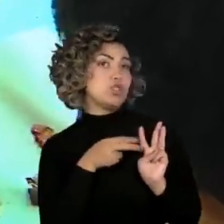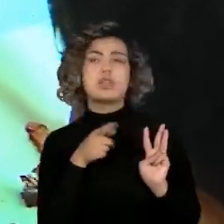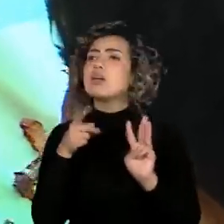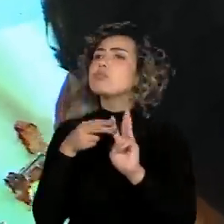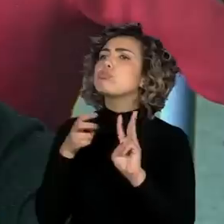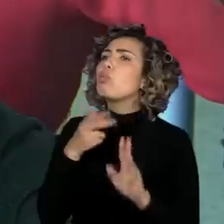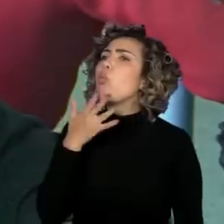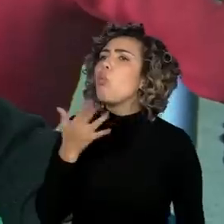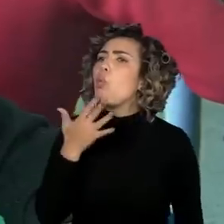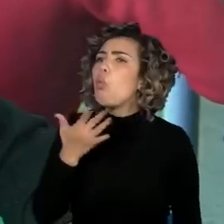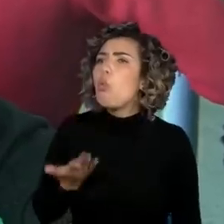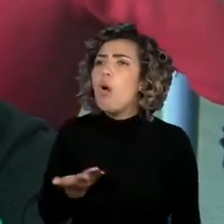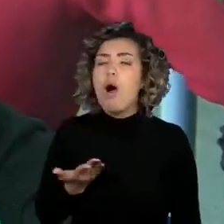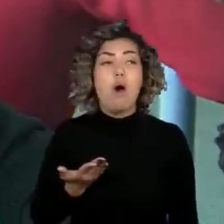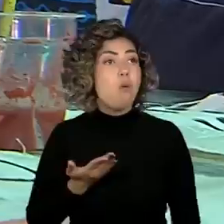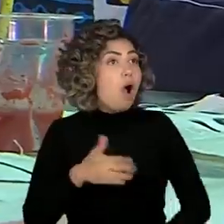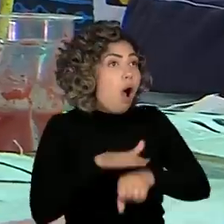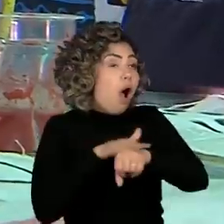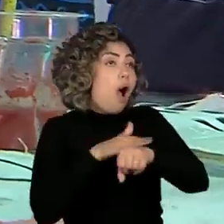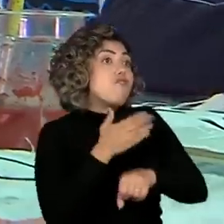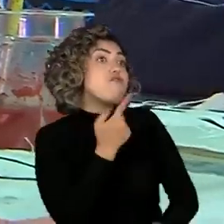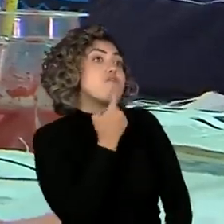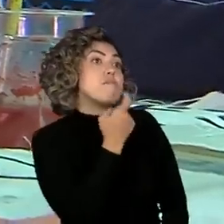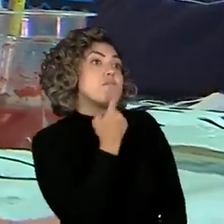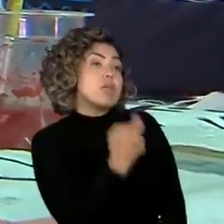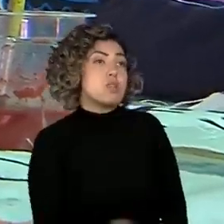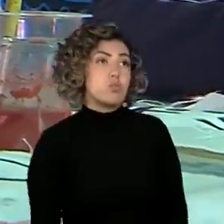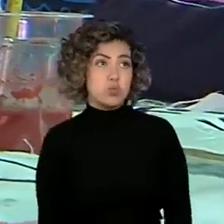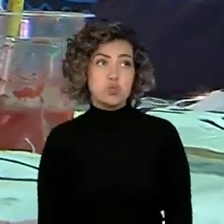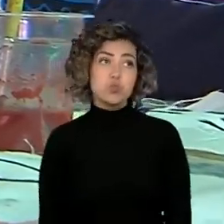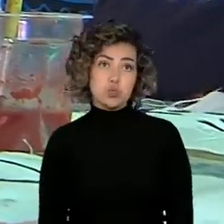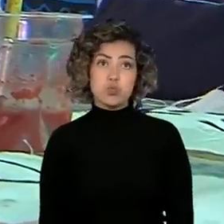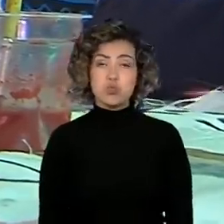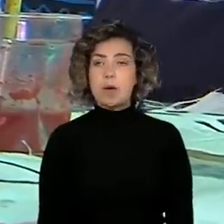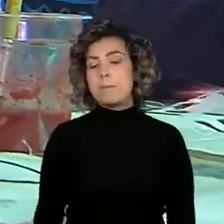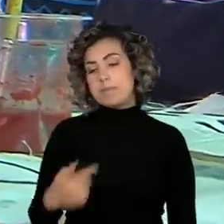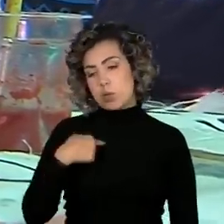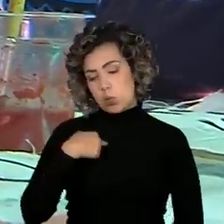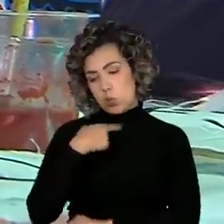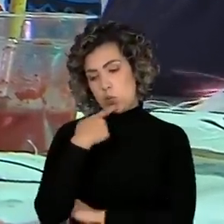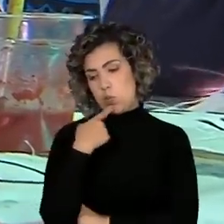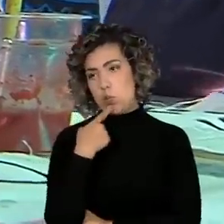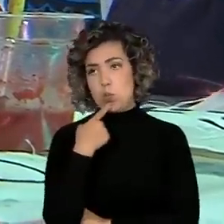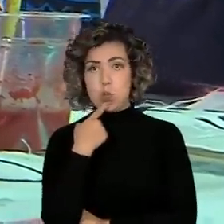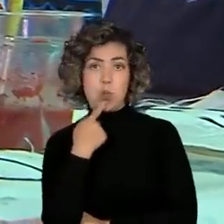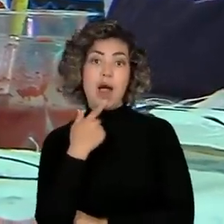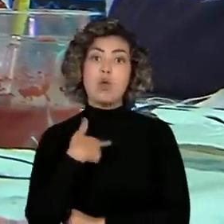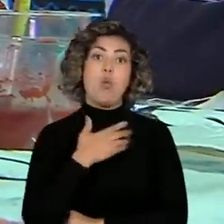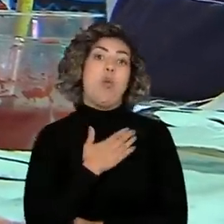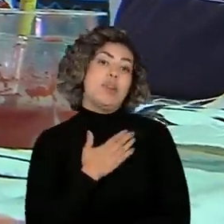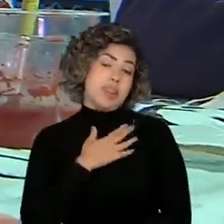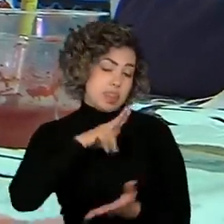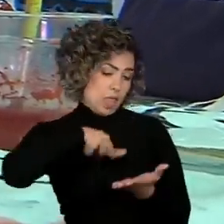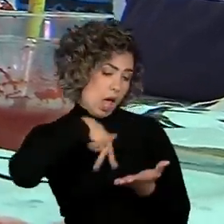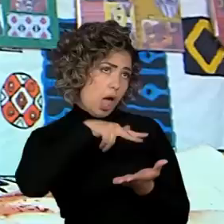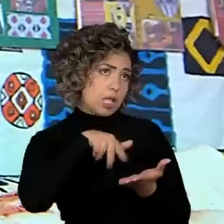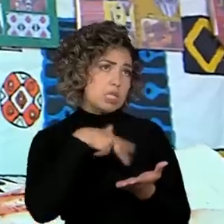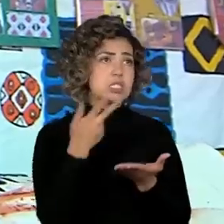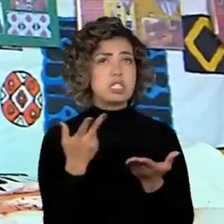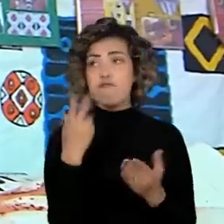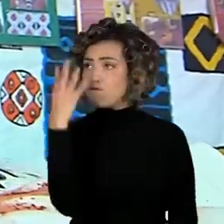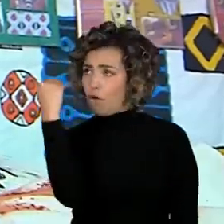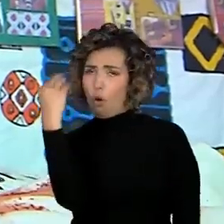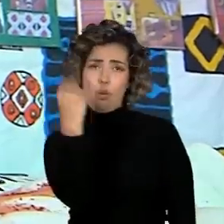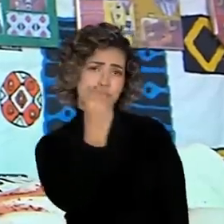tem? Vem mesmo. Eu gostei da dança e da foto.